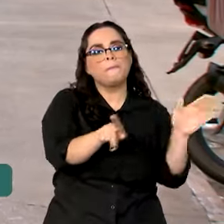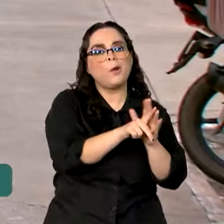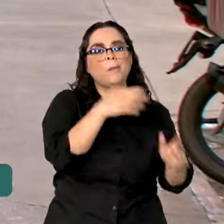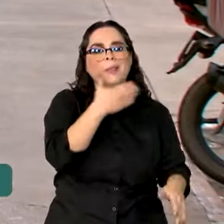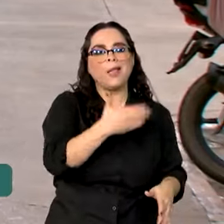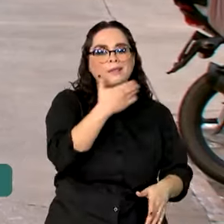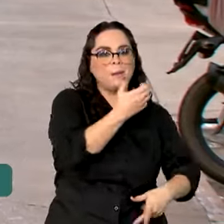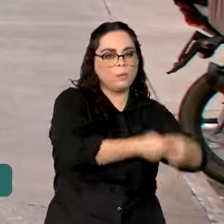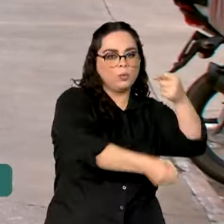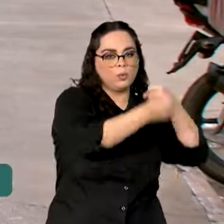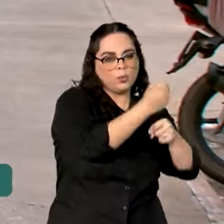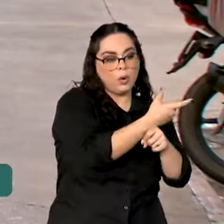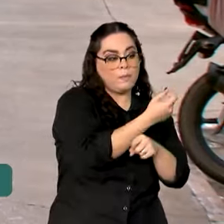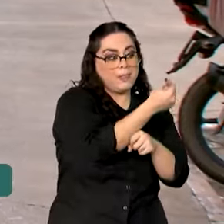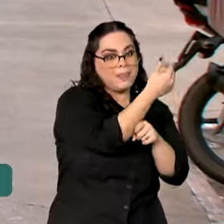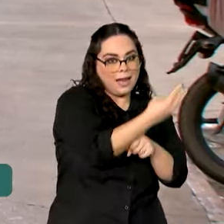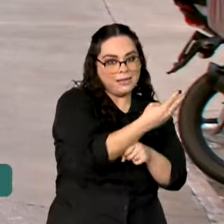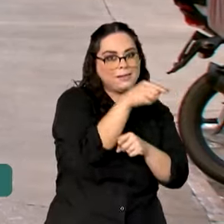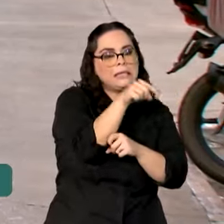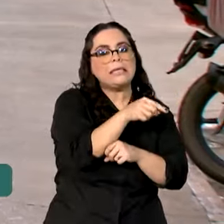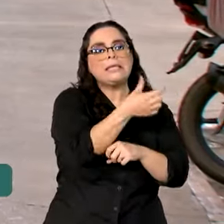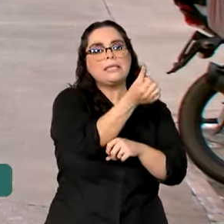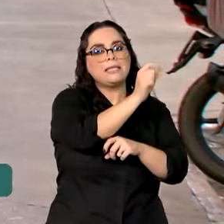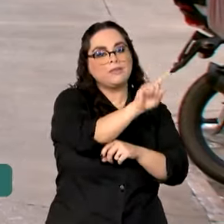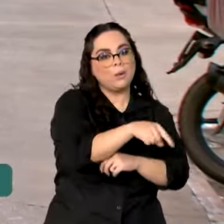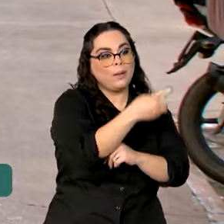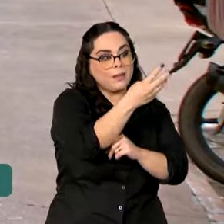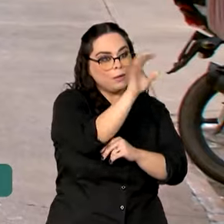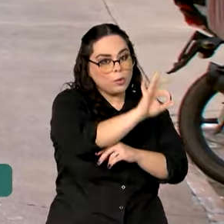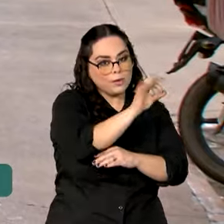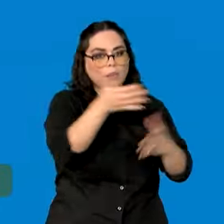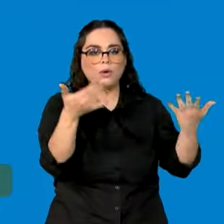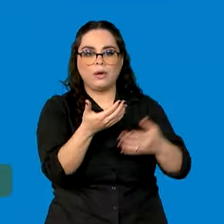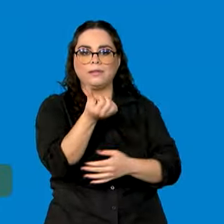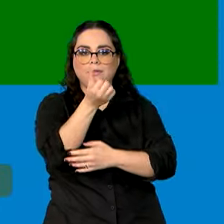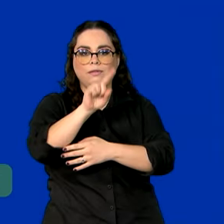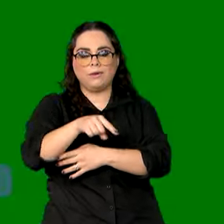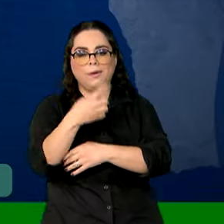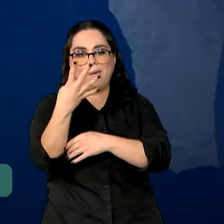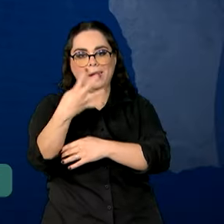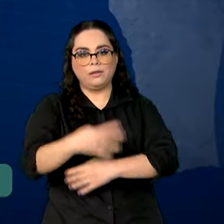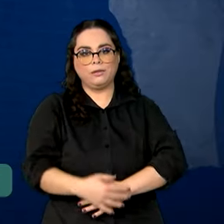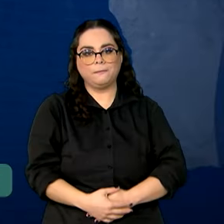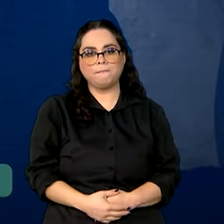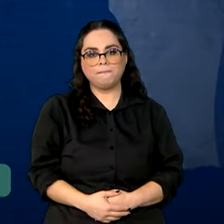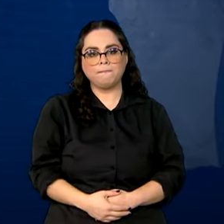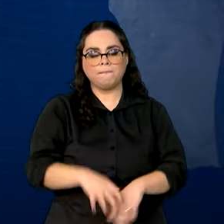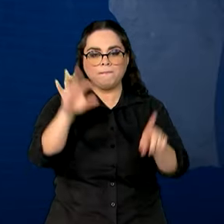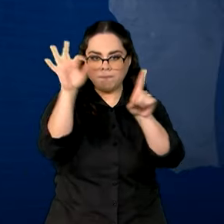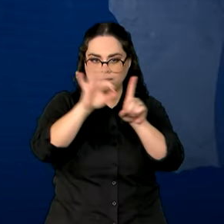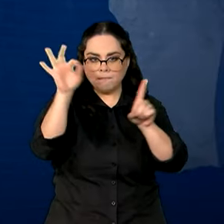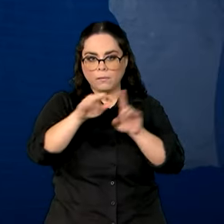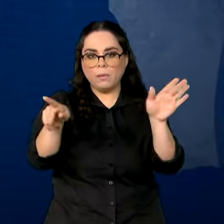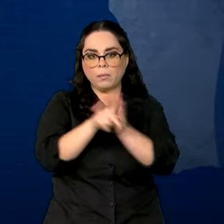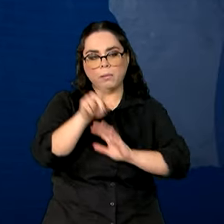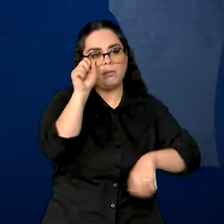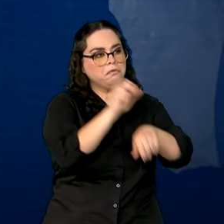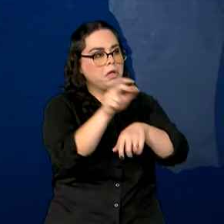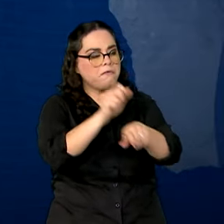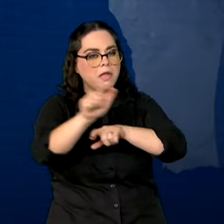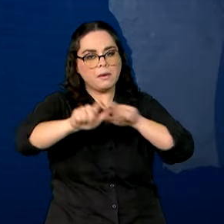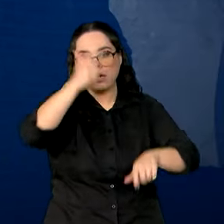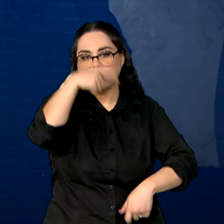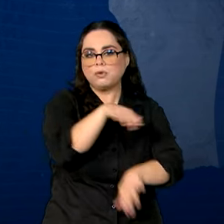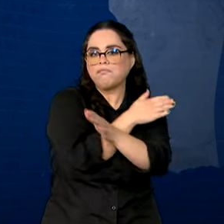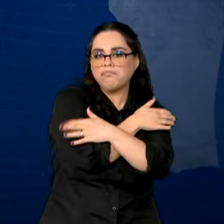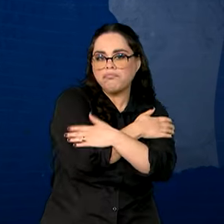dezembro de 2013, que foi de 6,3%. As maiores taxas de desocupação foram verificadas